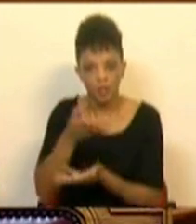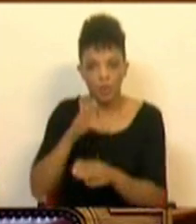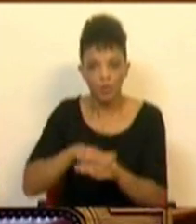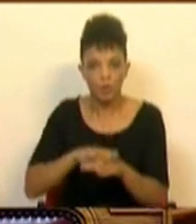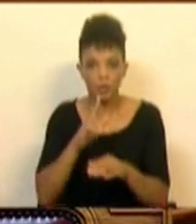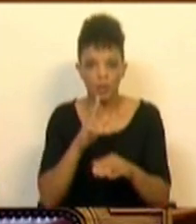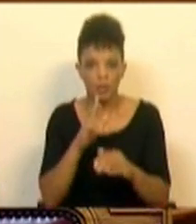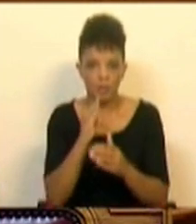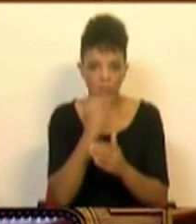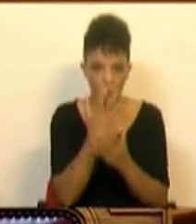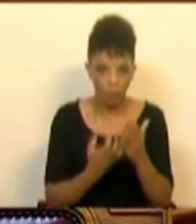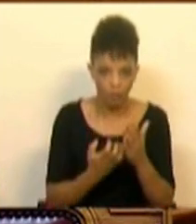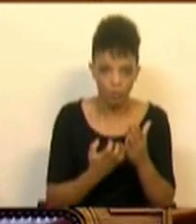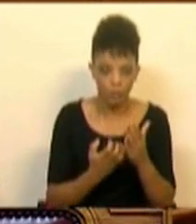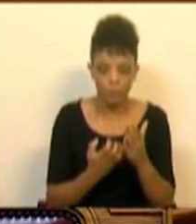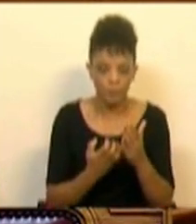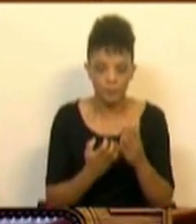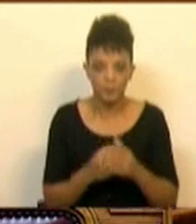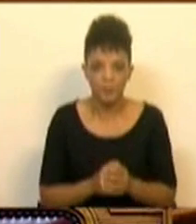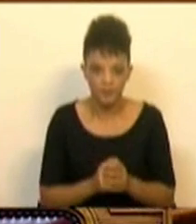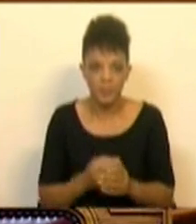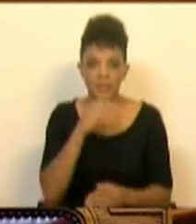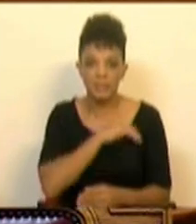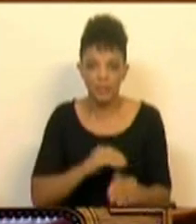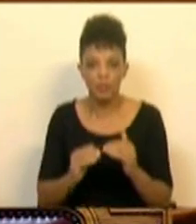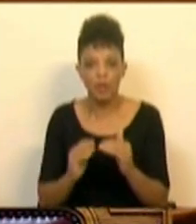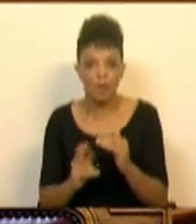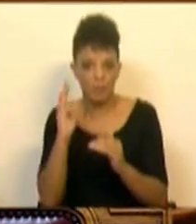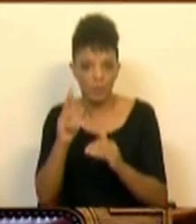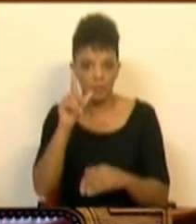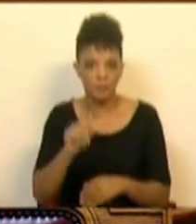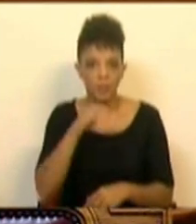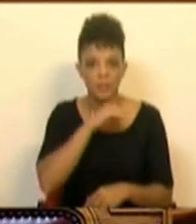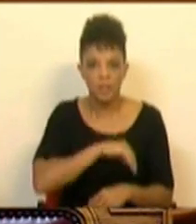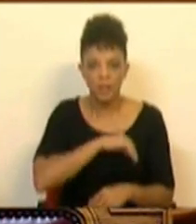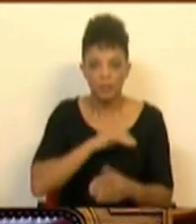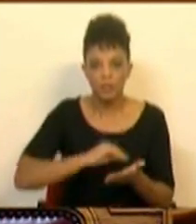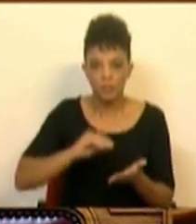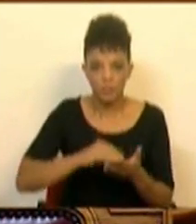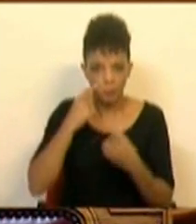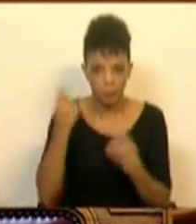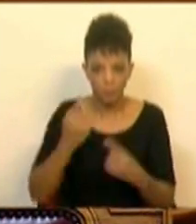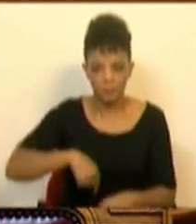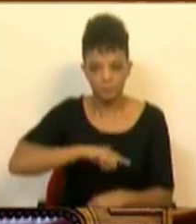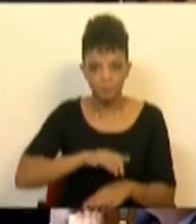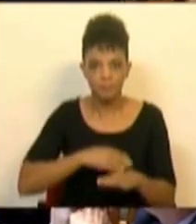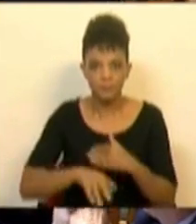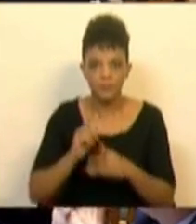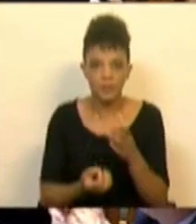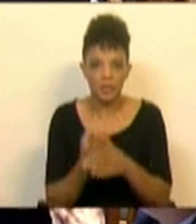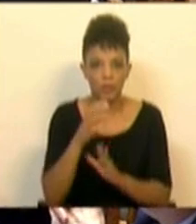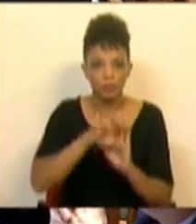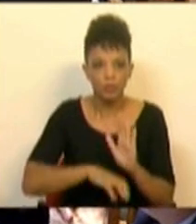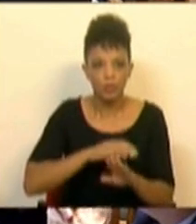aumentar os impostos e também aumentar salários e também aumentar os salários da administração pública, estamos também a criar